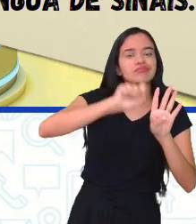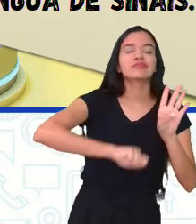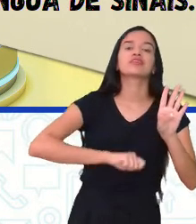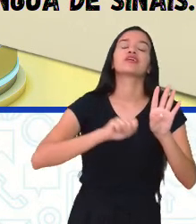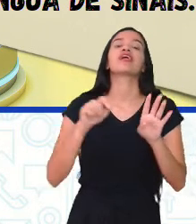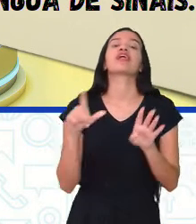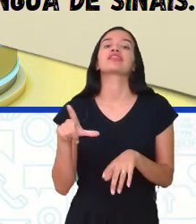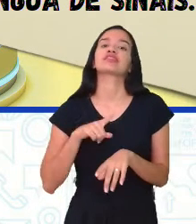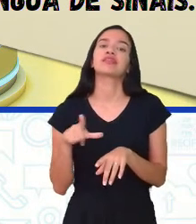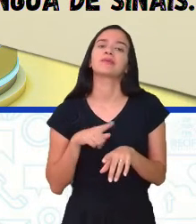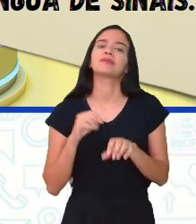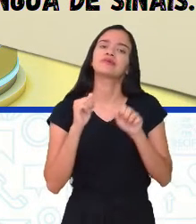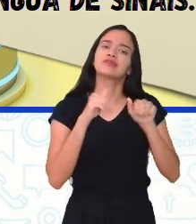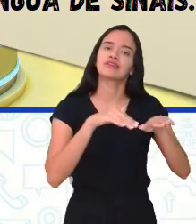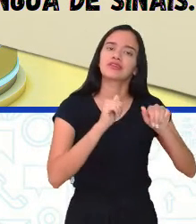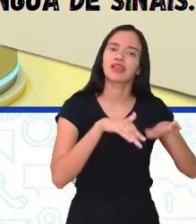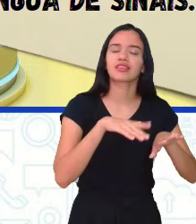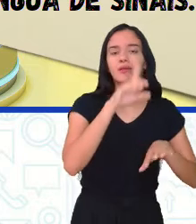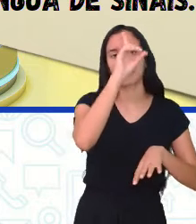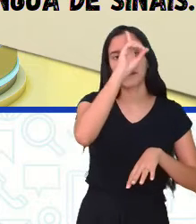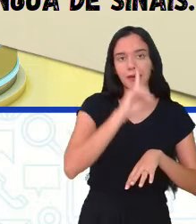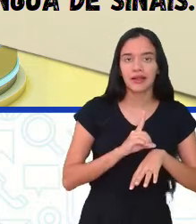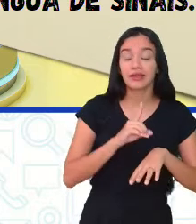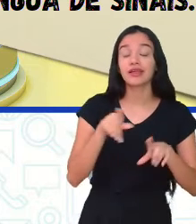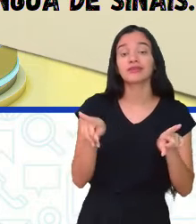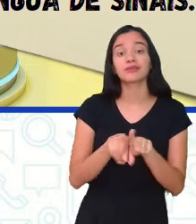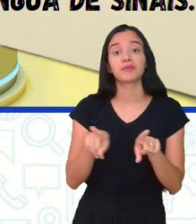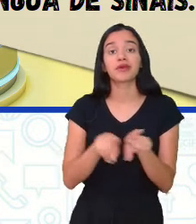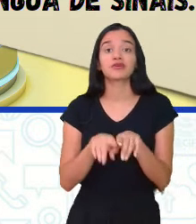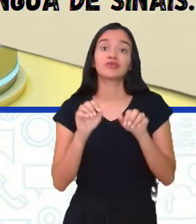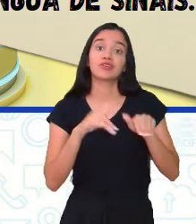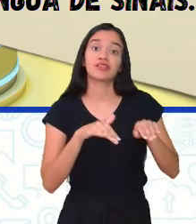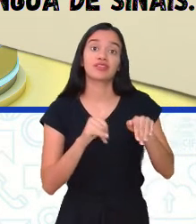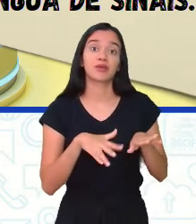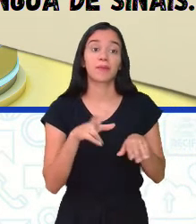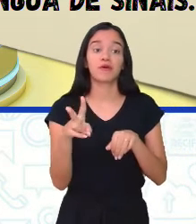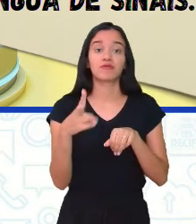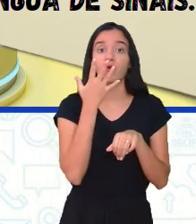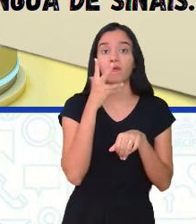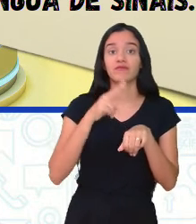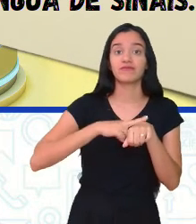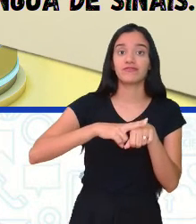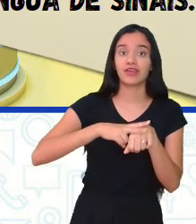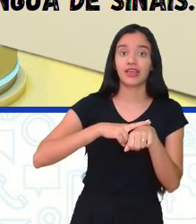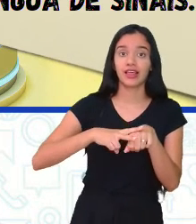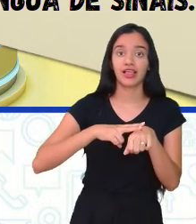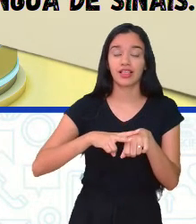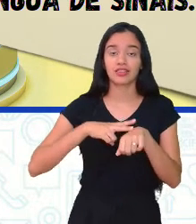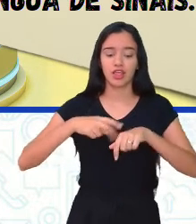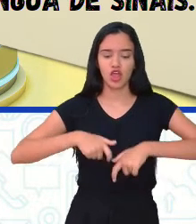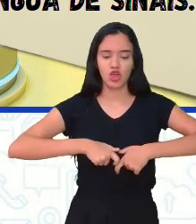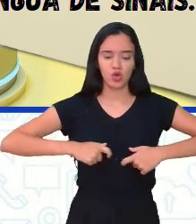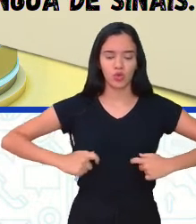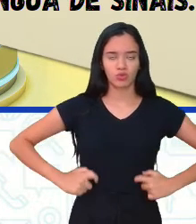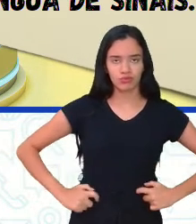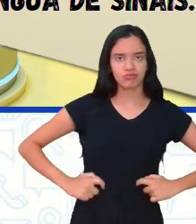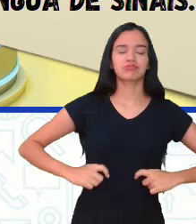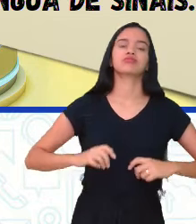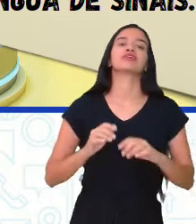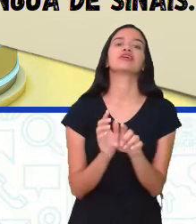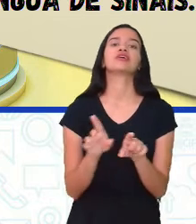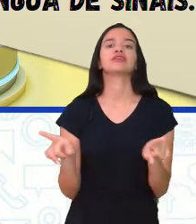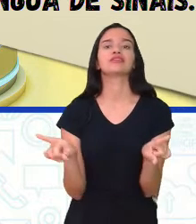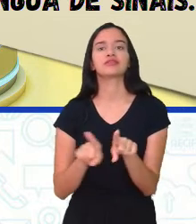O setembro amarelo, né? Nós temos o setembro verde, a questão do câncer de intestino, incentiva a doação de órgãos